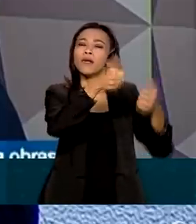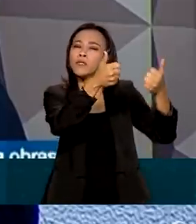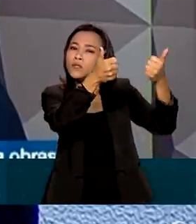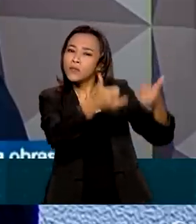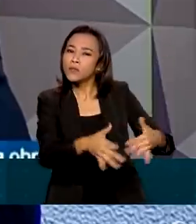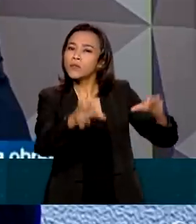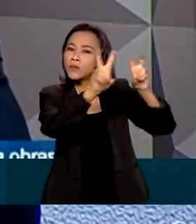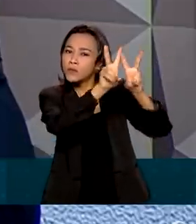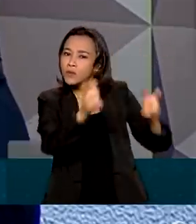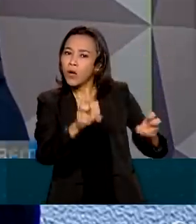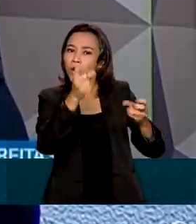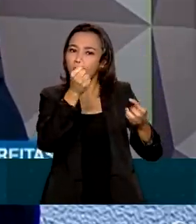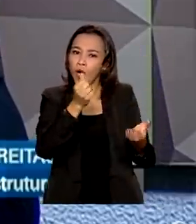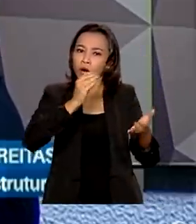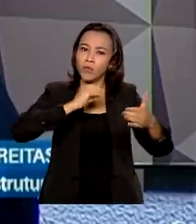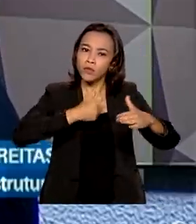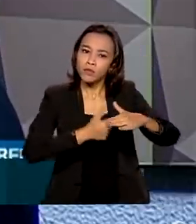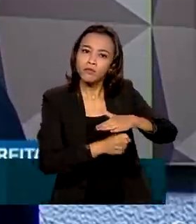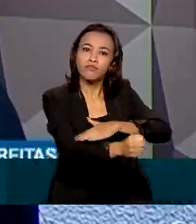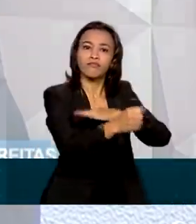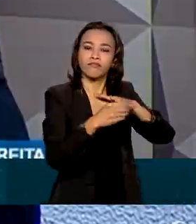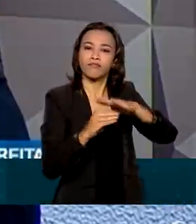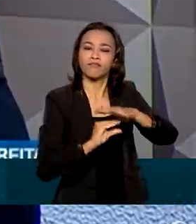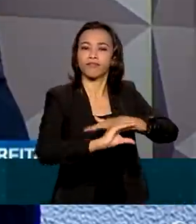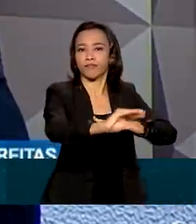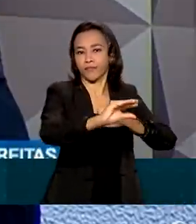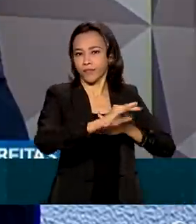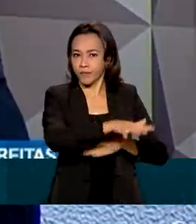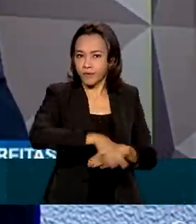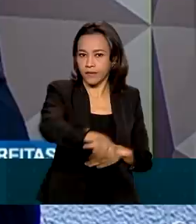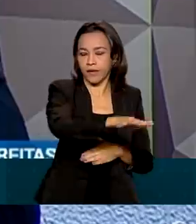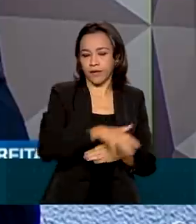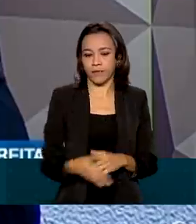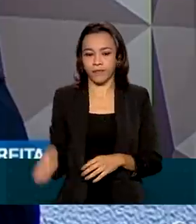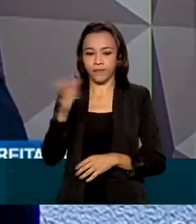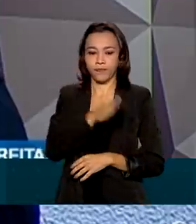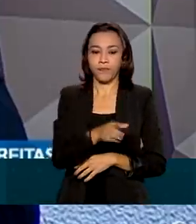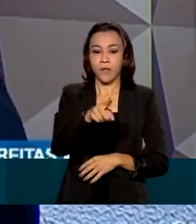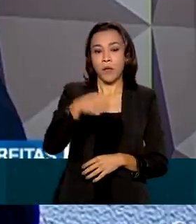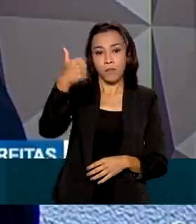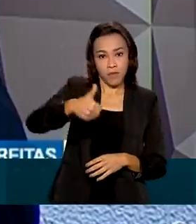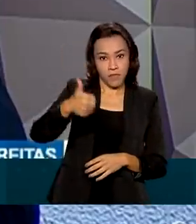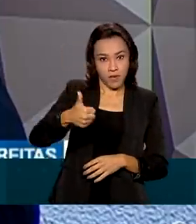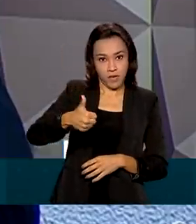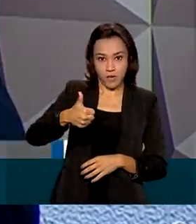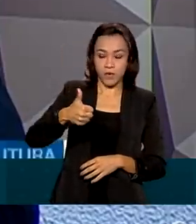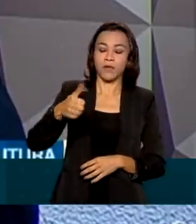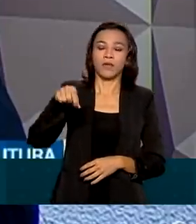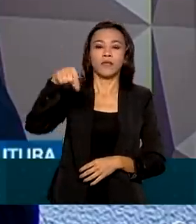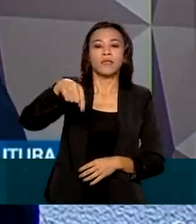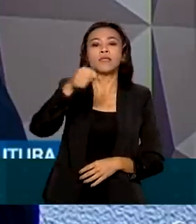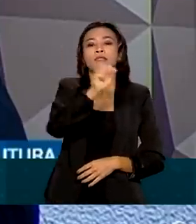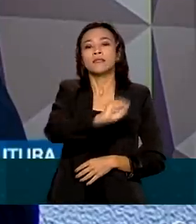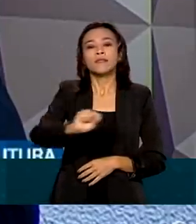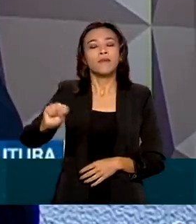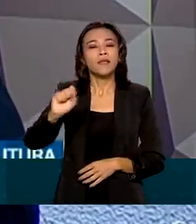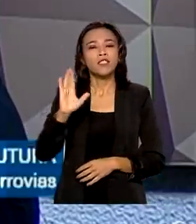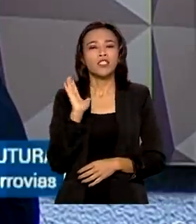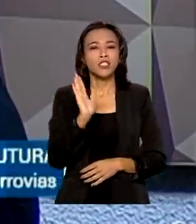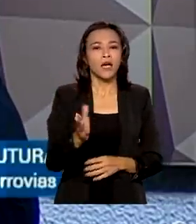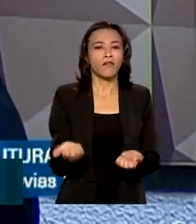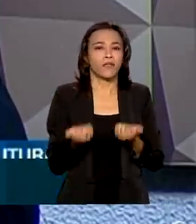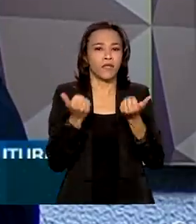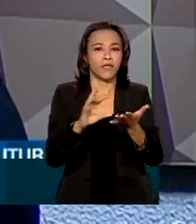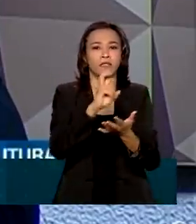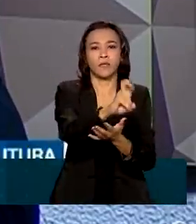no setor. A gente tem alguns resultados para comemorar. No primeiro semestre deste ano foram 51 entregas. A gente deve acabar o